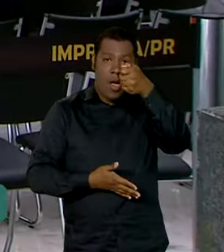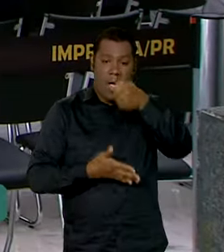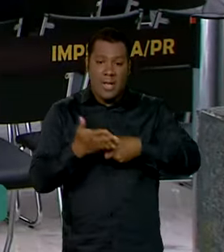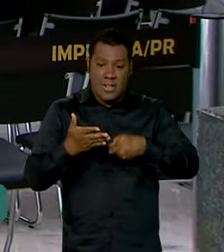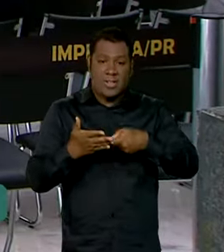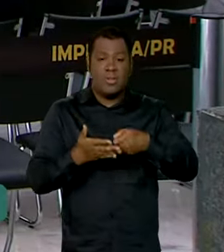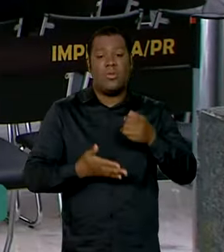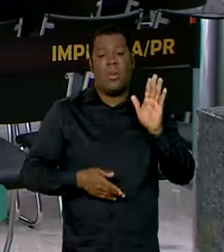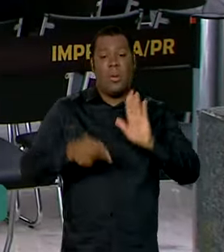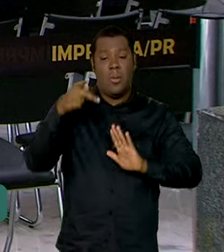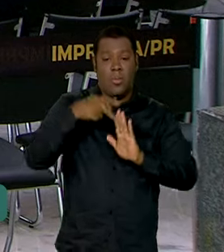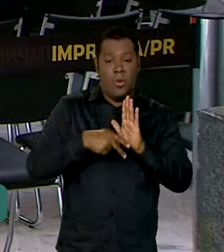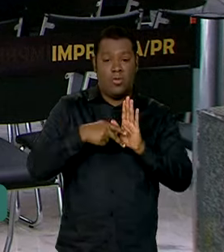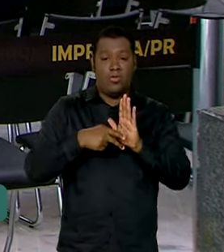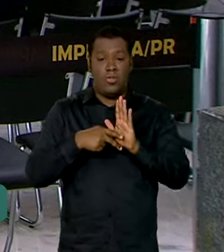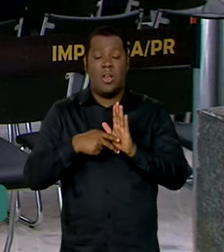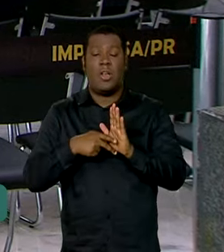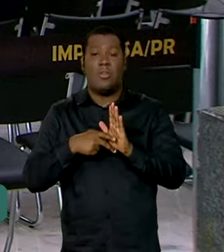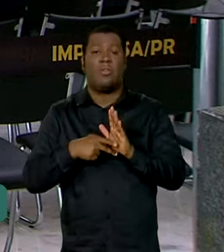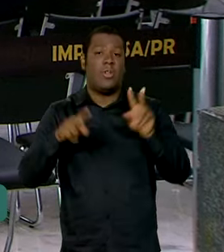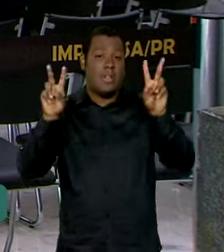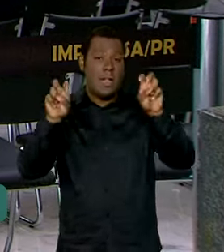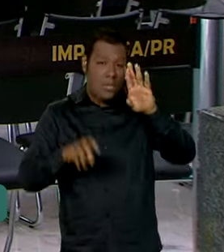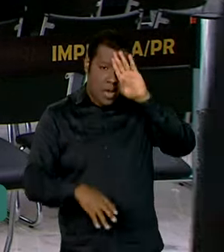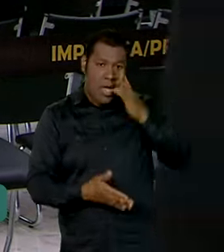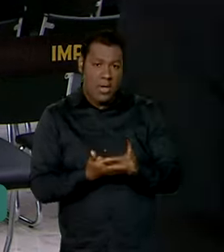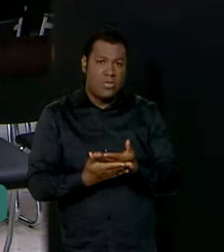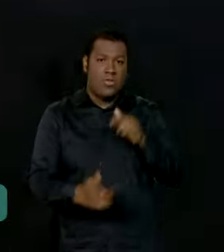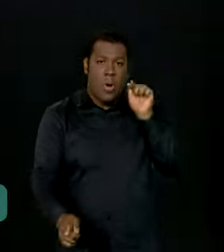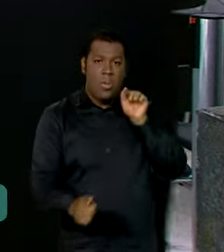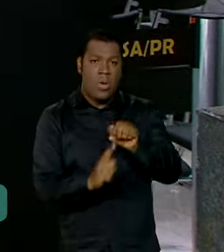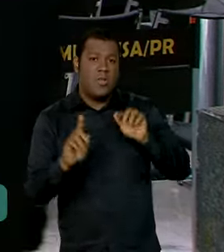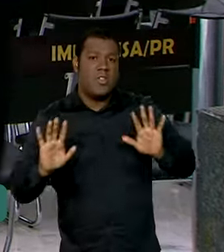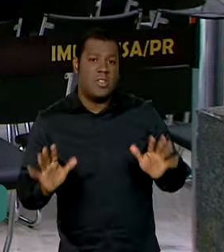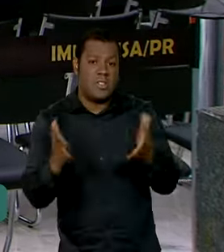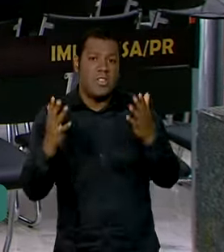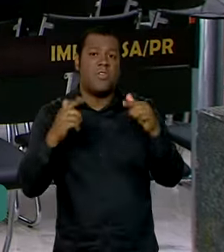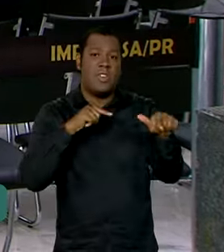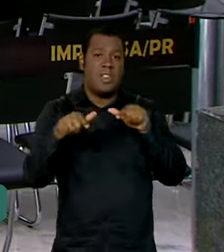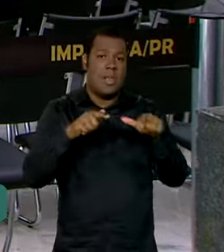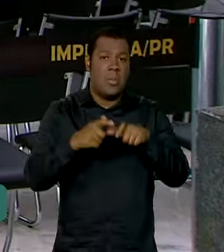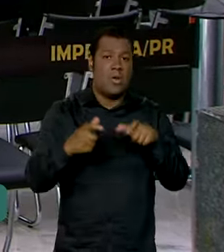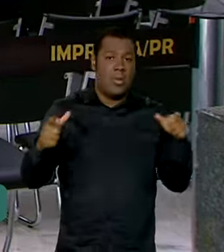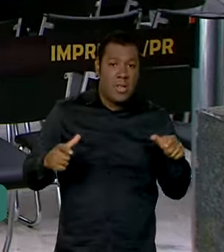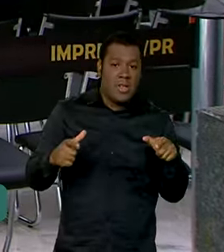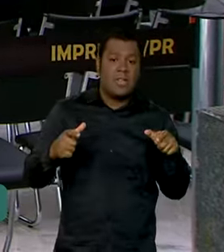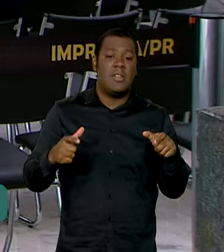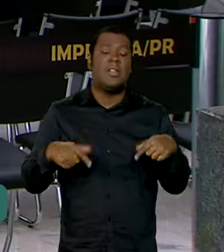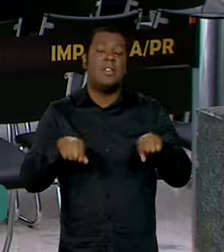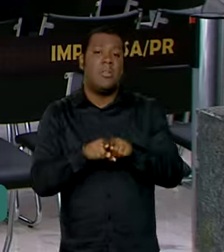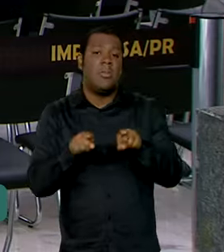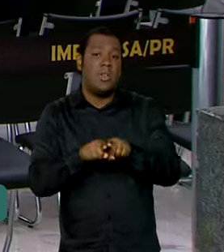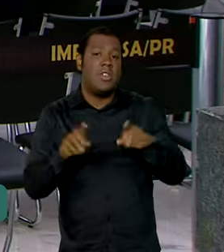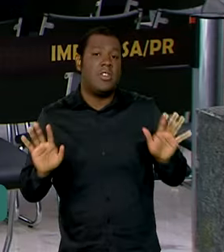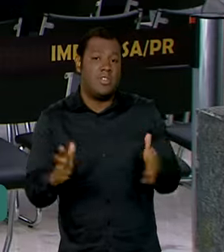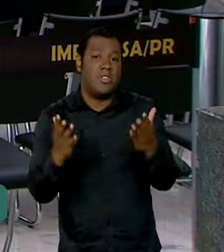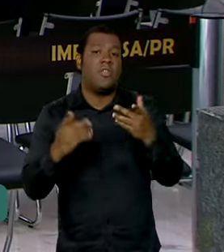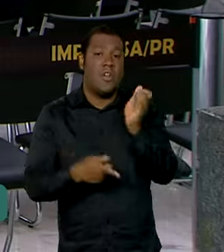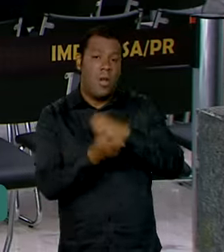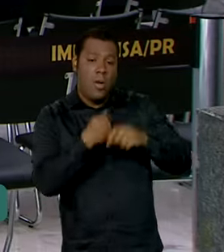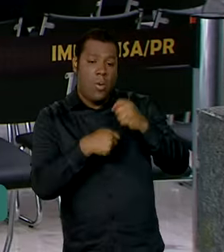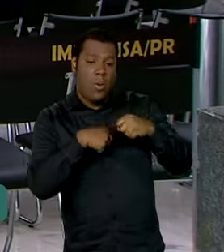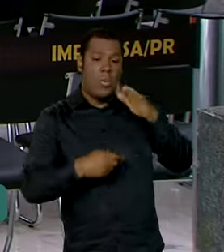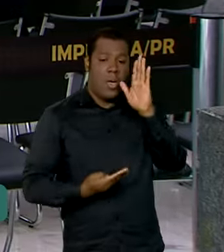provisória que cria o programa Acredita, que tem o objetivo de estimular a geração de renda, emprego e promover o crescimento